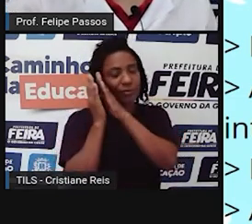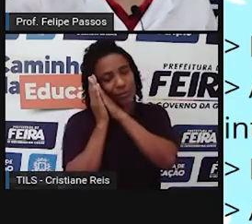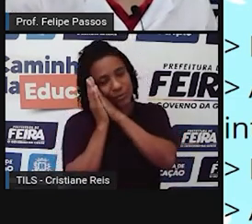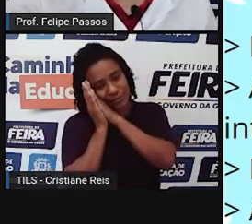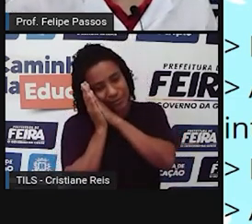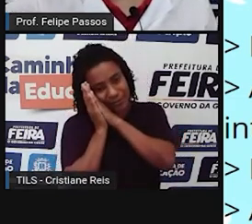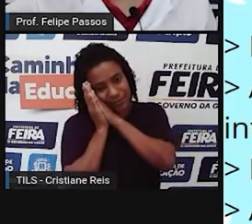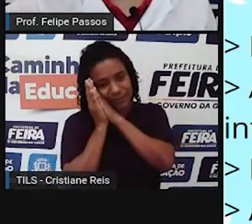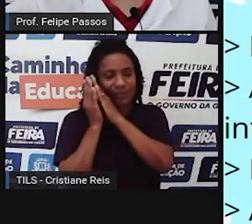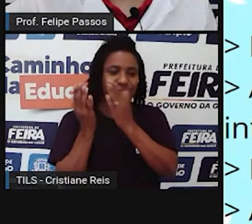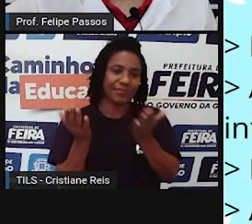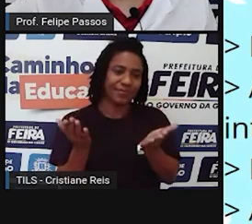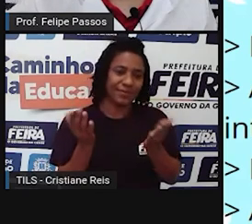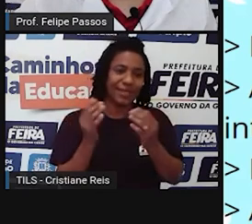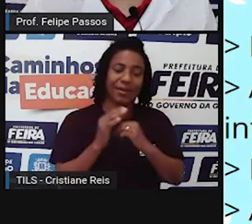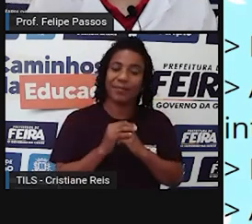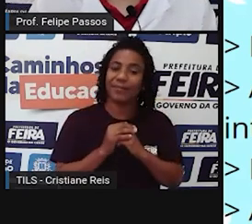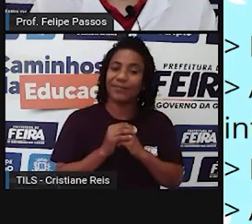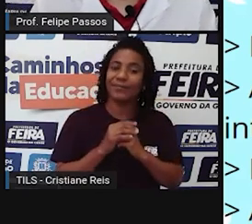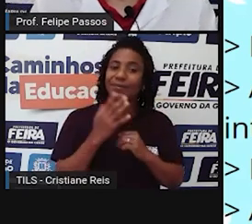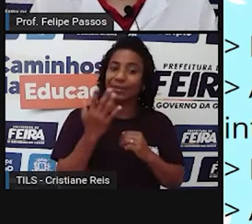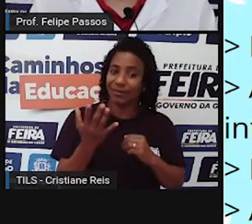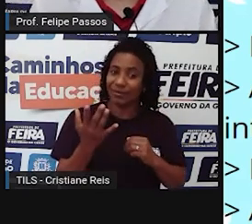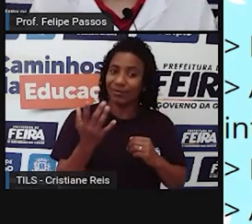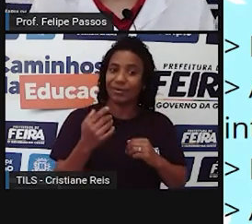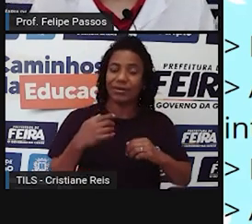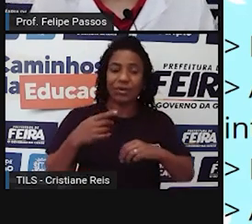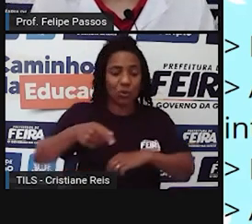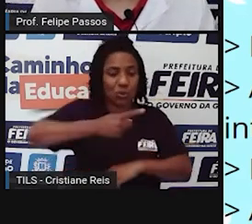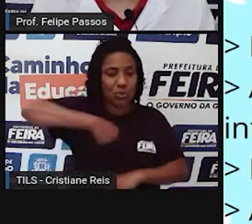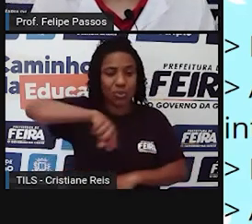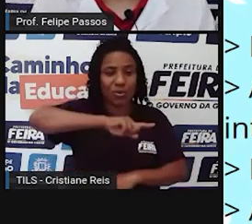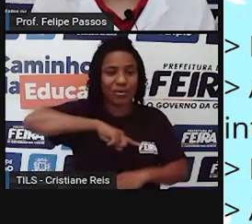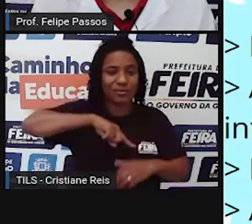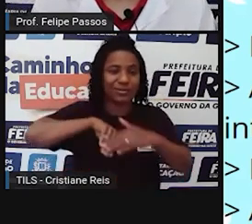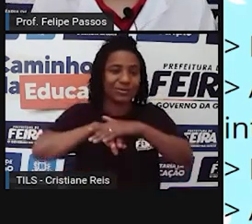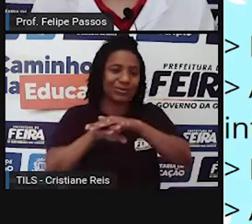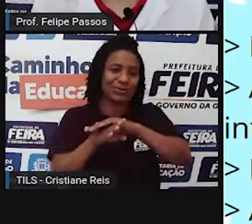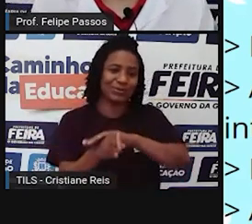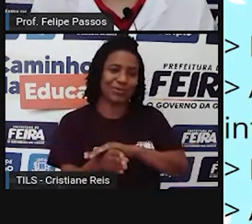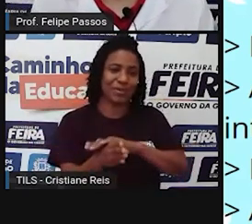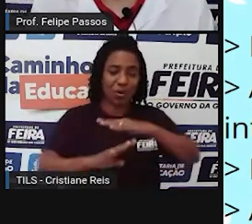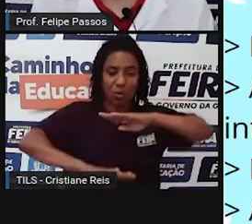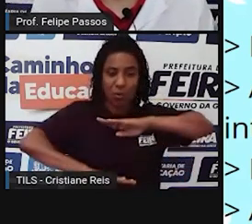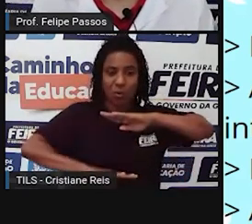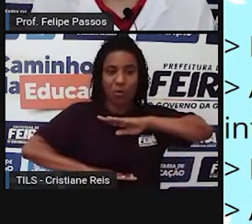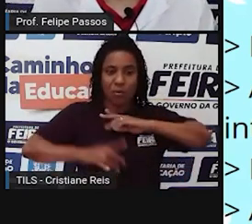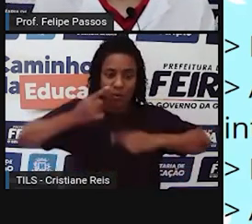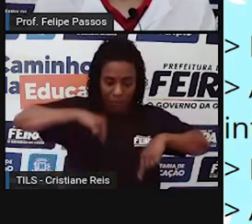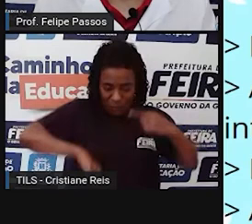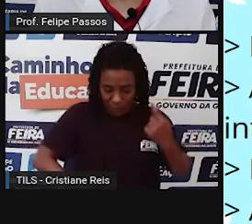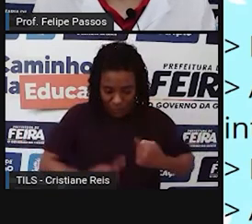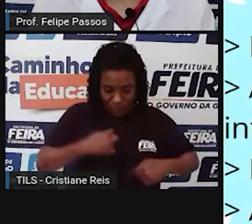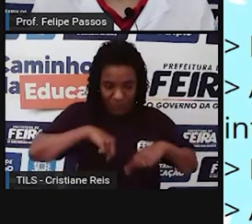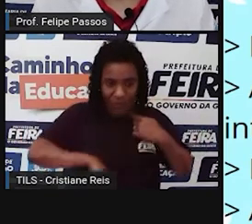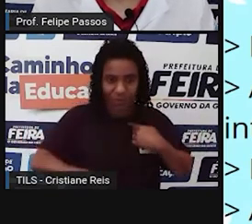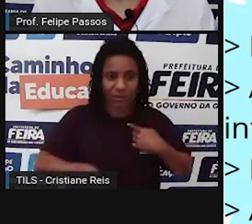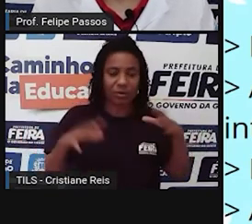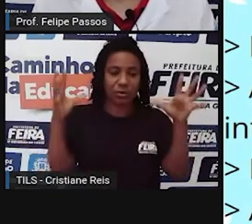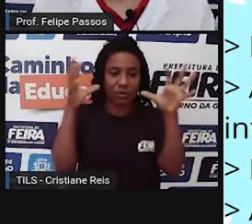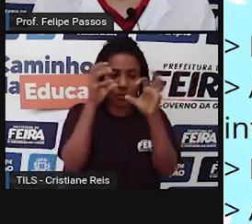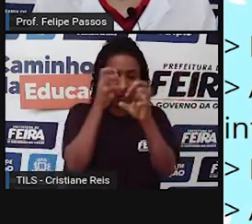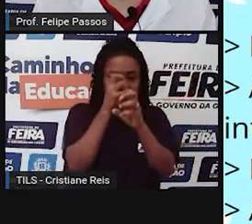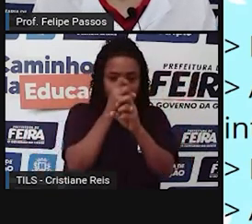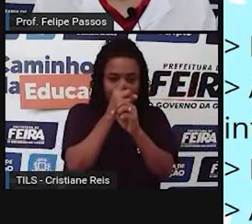enxergar a noite. Então o ser humano, ele foi condicionado a produzir esse hormônio nessas cores, na escuridão e cores